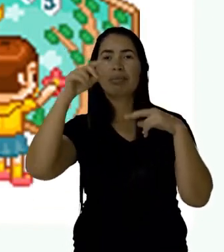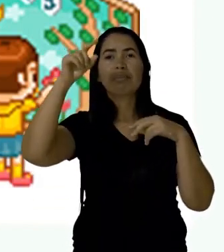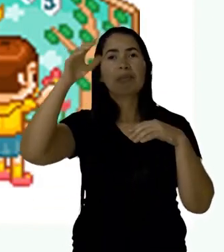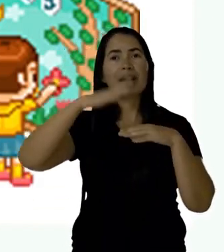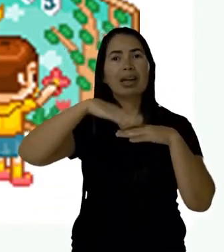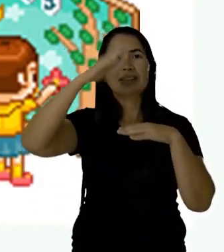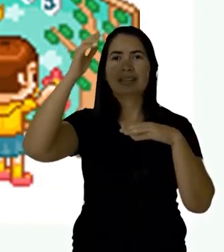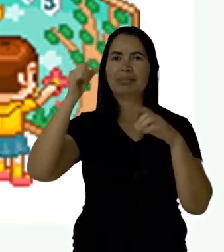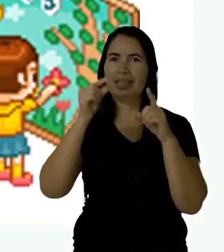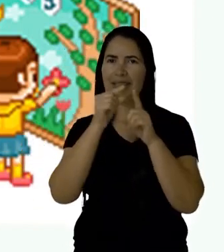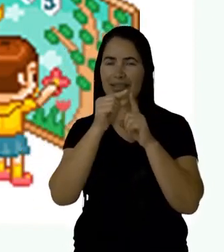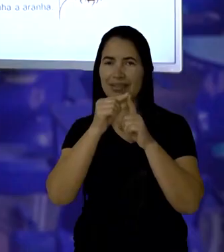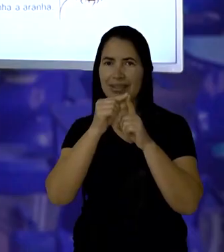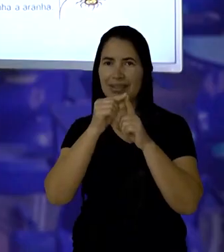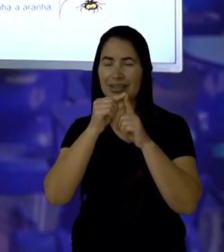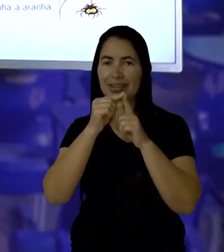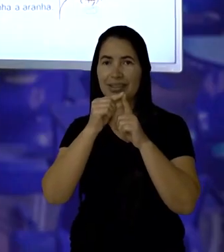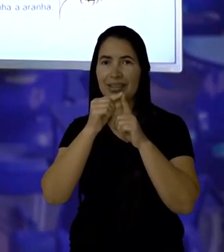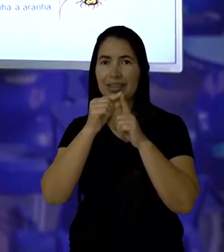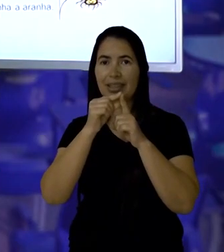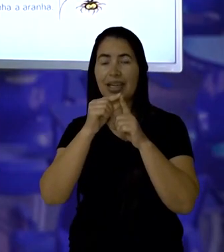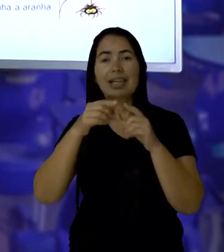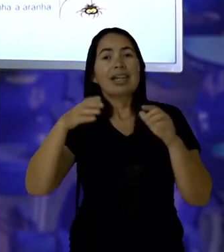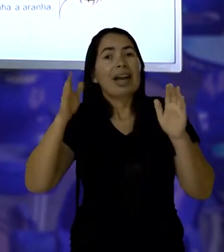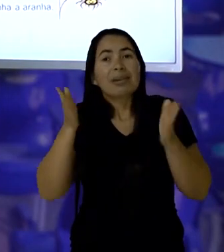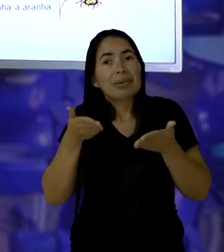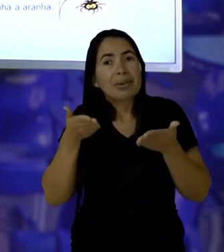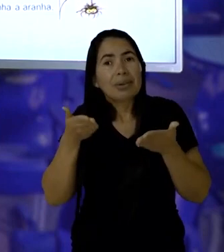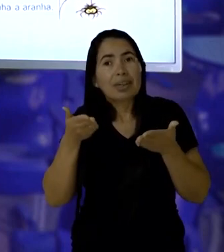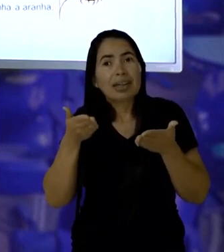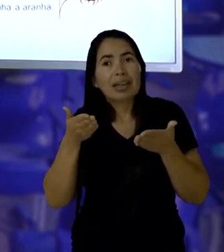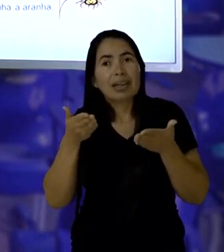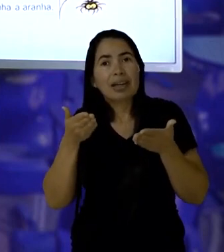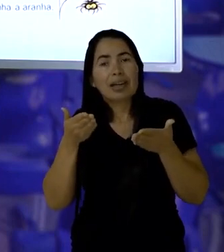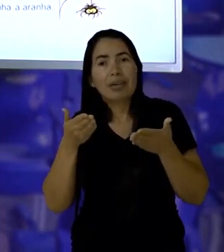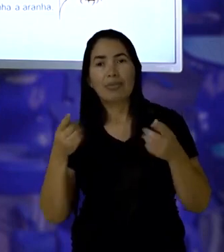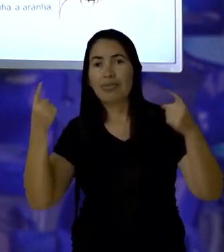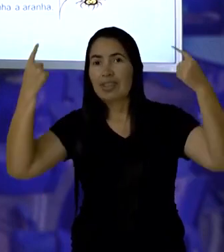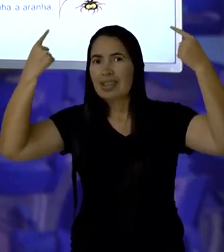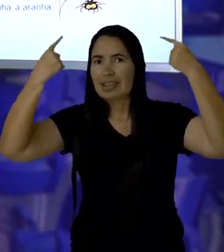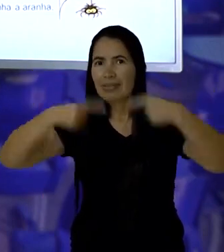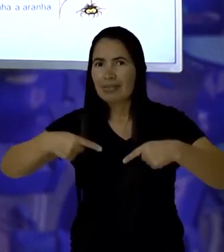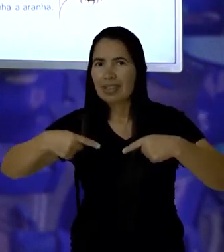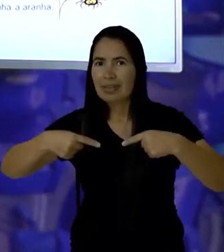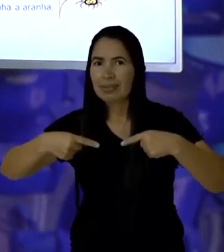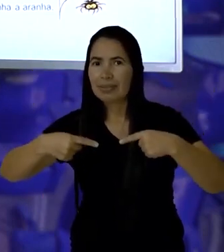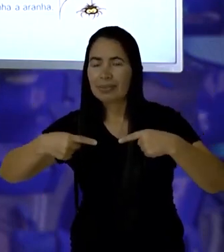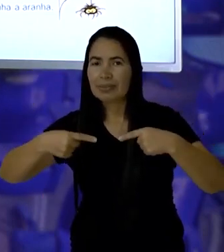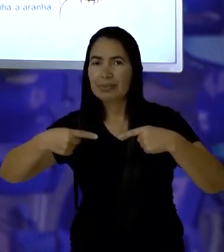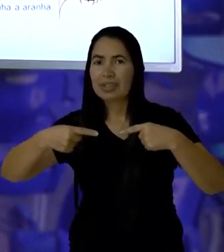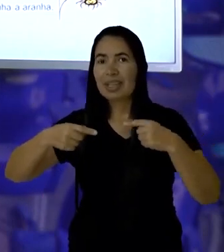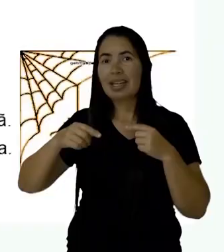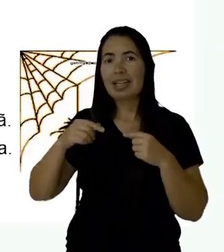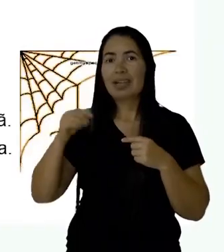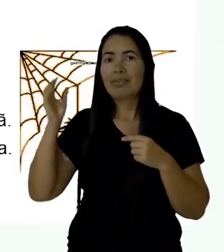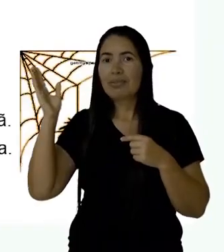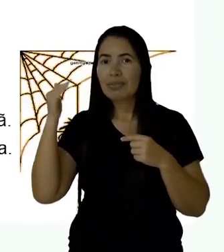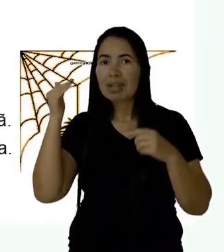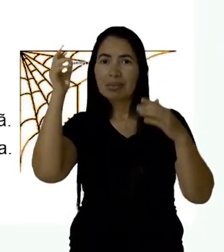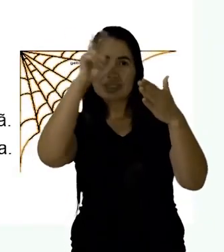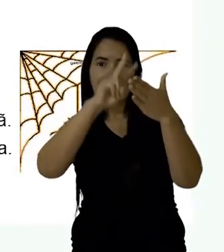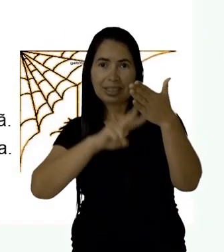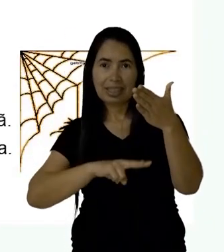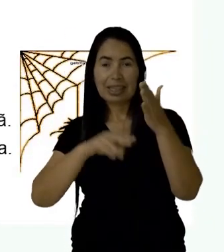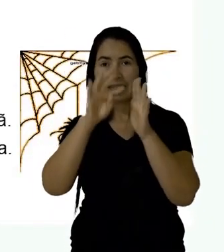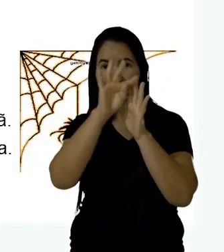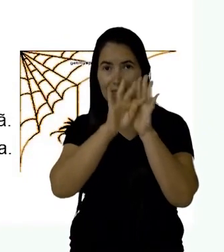outras palavras. Que tal agora um desafio? Vamos